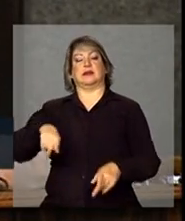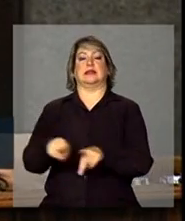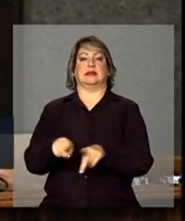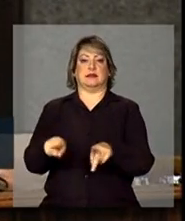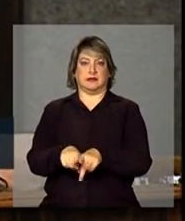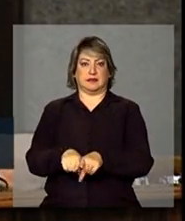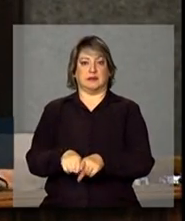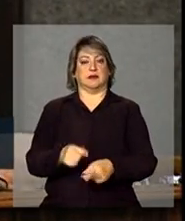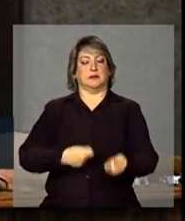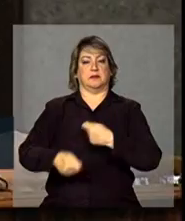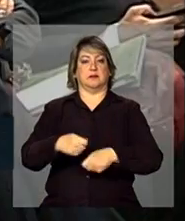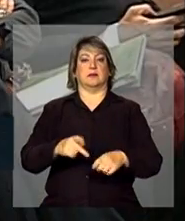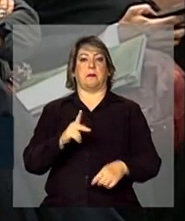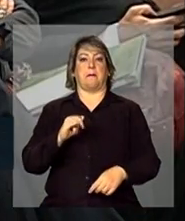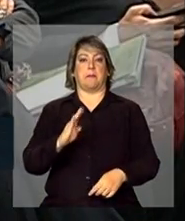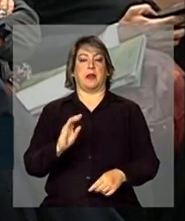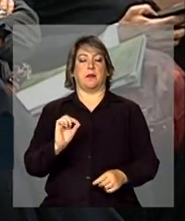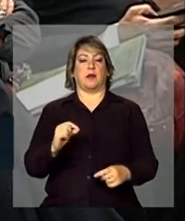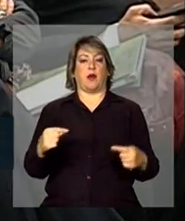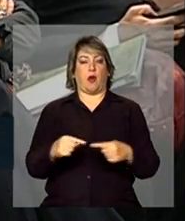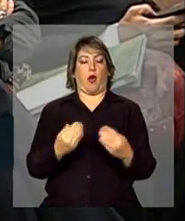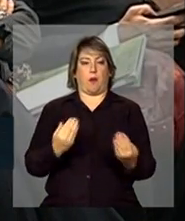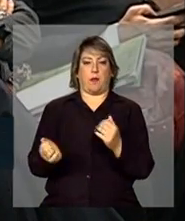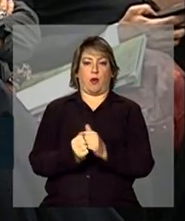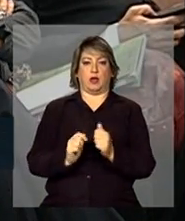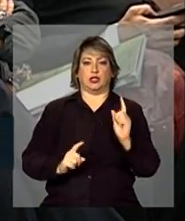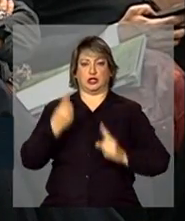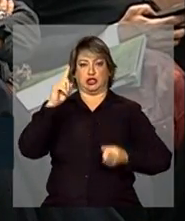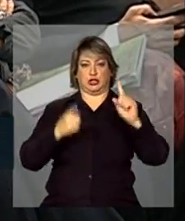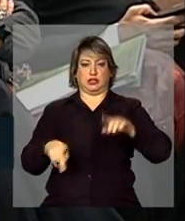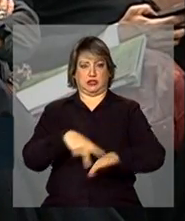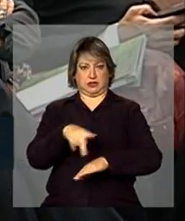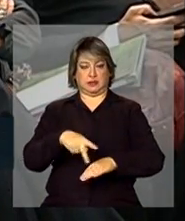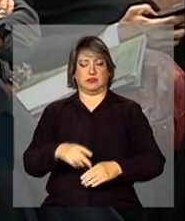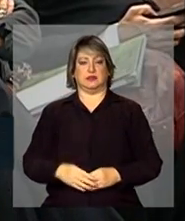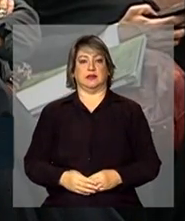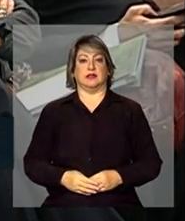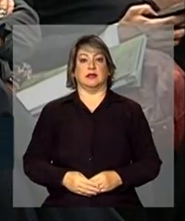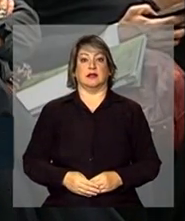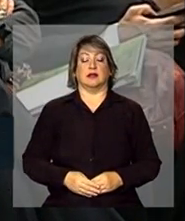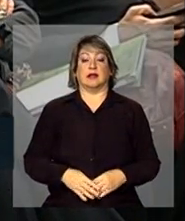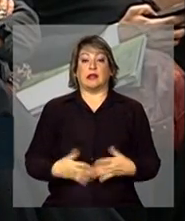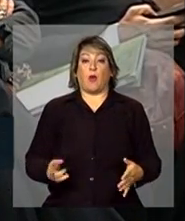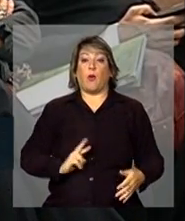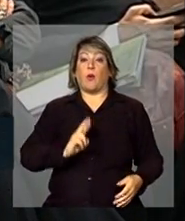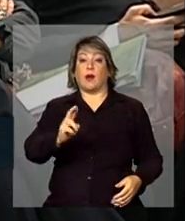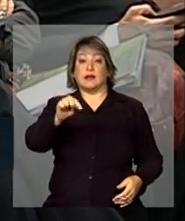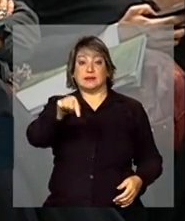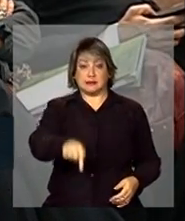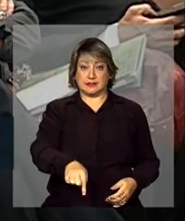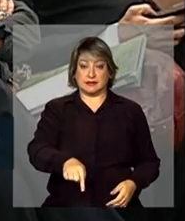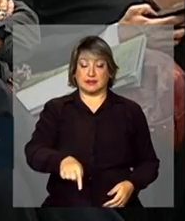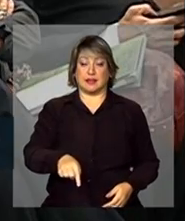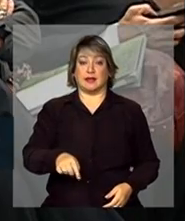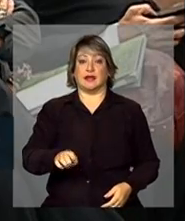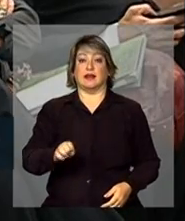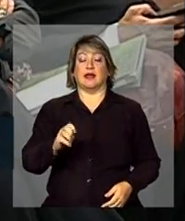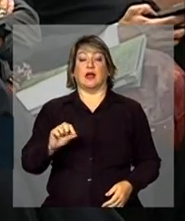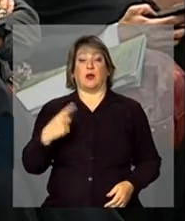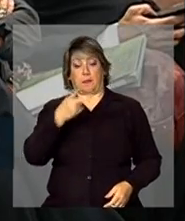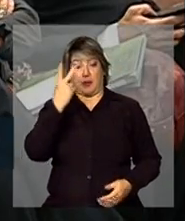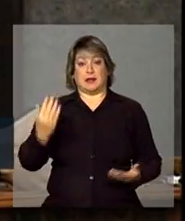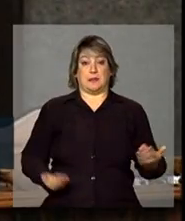que equivale ao PIB do Chile. E o resultado disso é que os